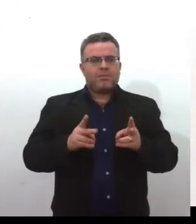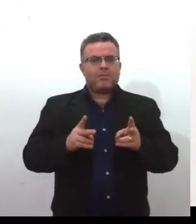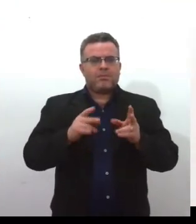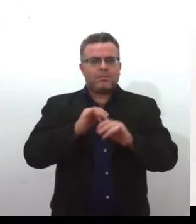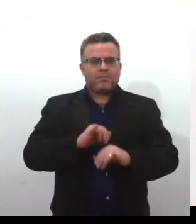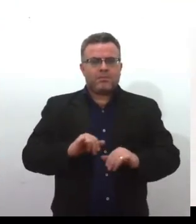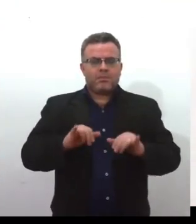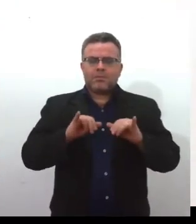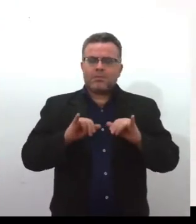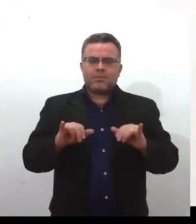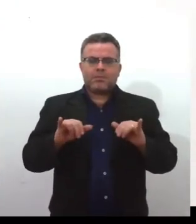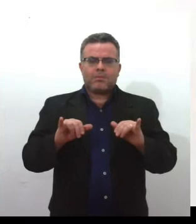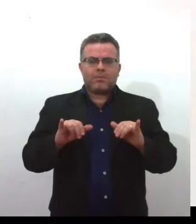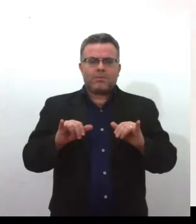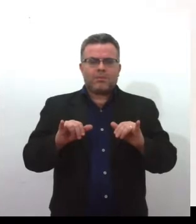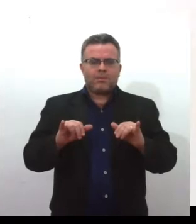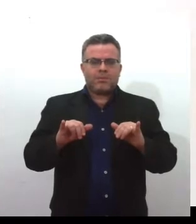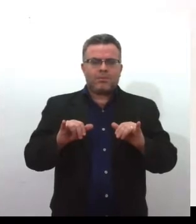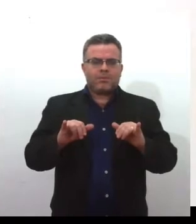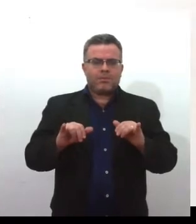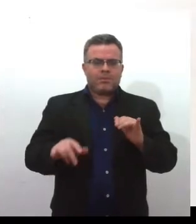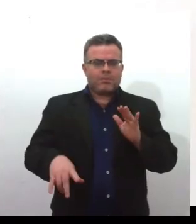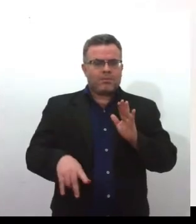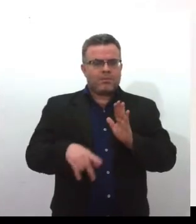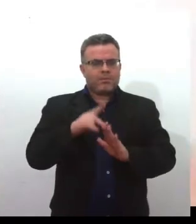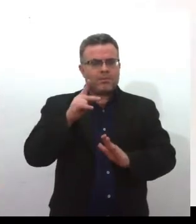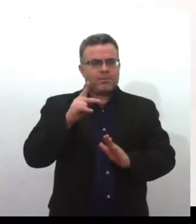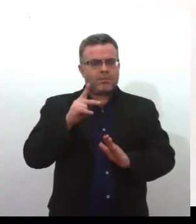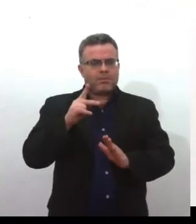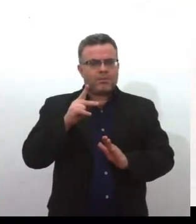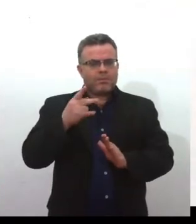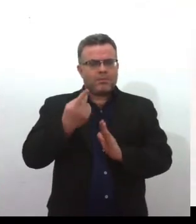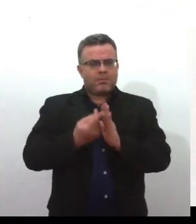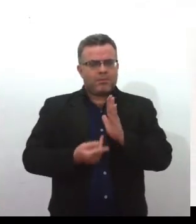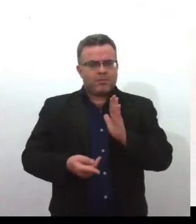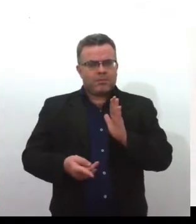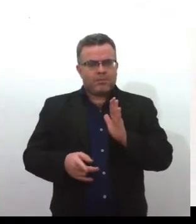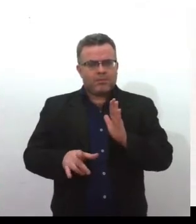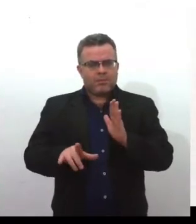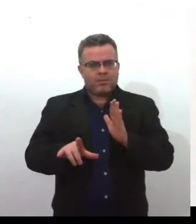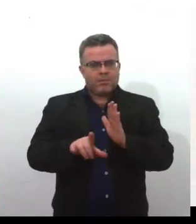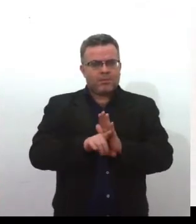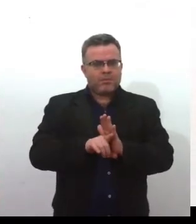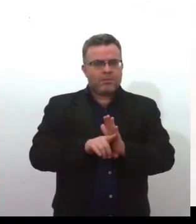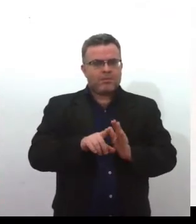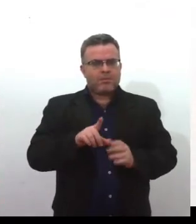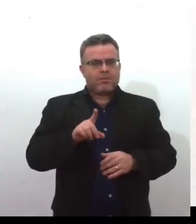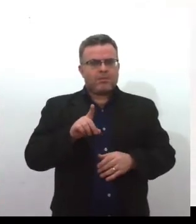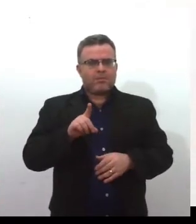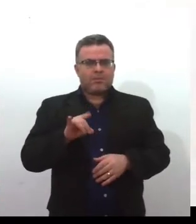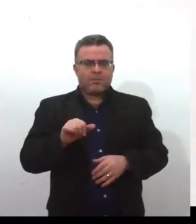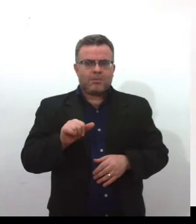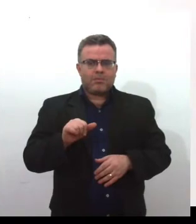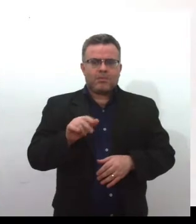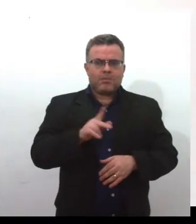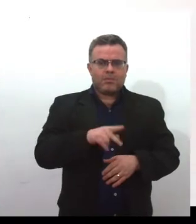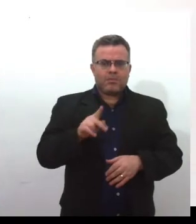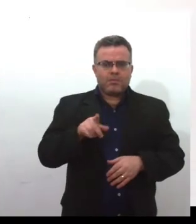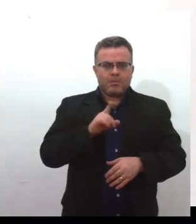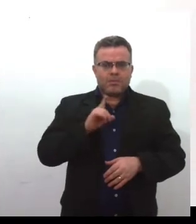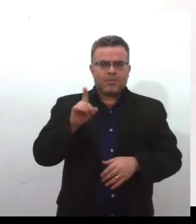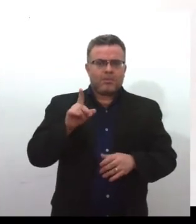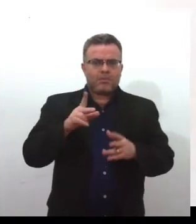protocolando um projeto de lei que cria o dia e o feriado do professor em Santa Catarina.